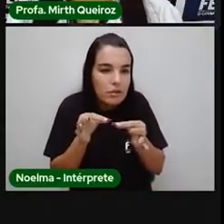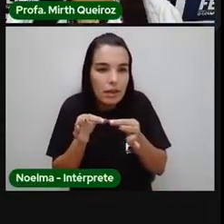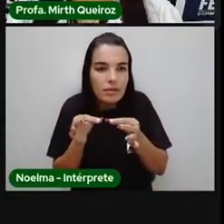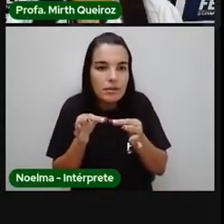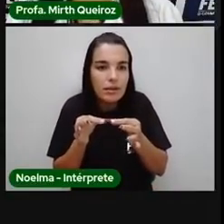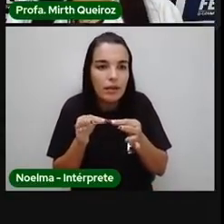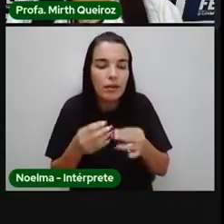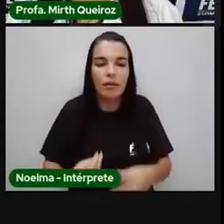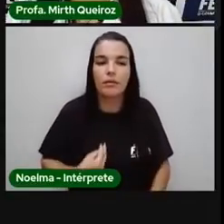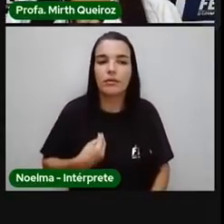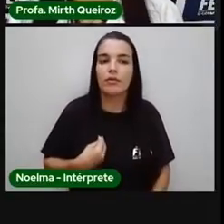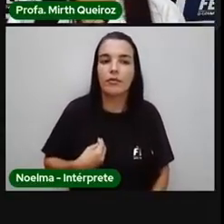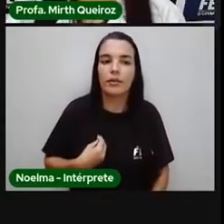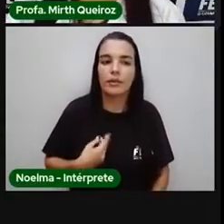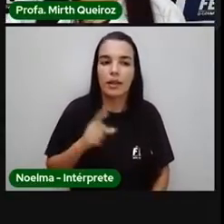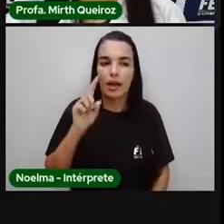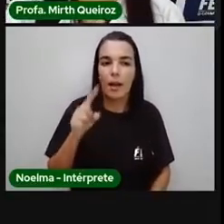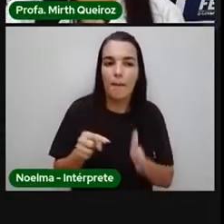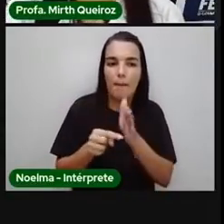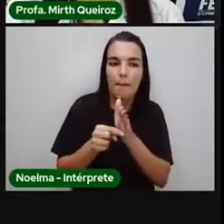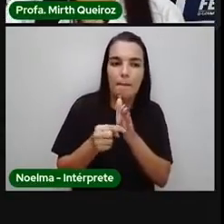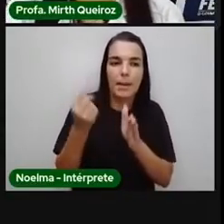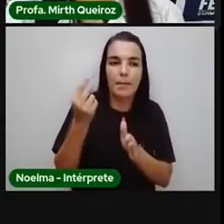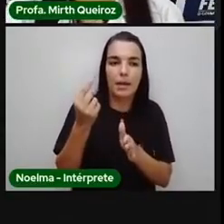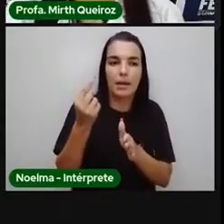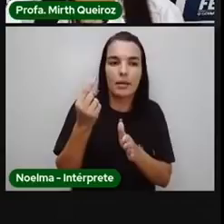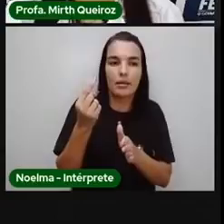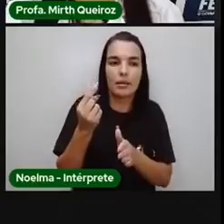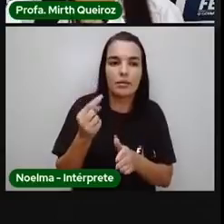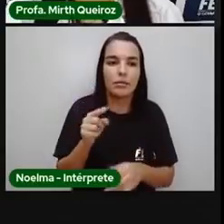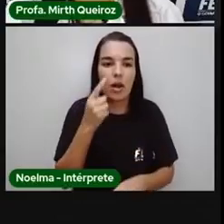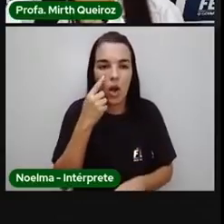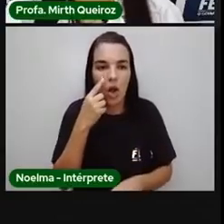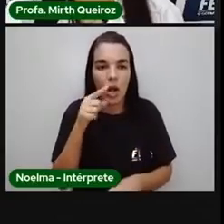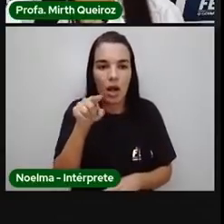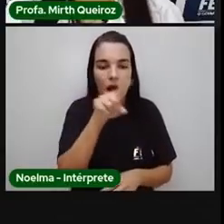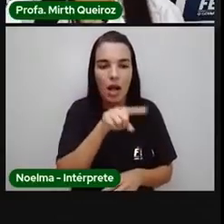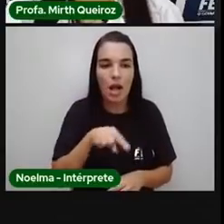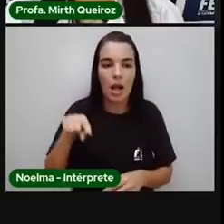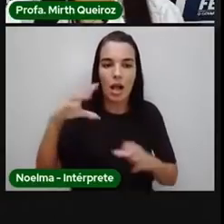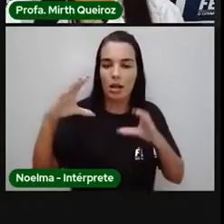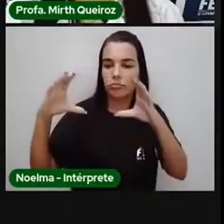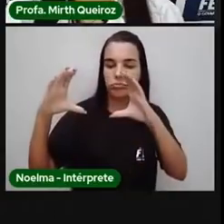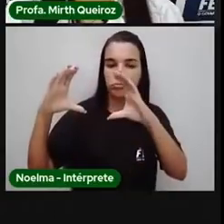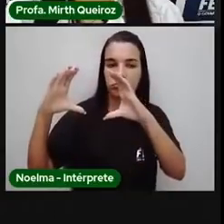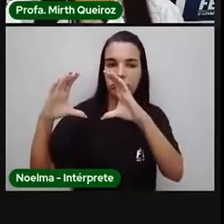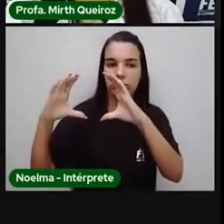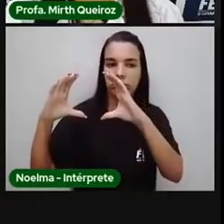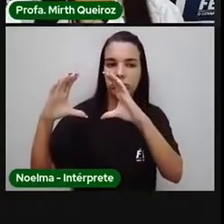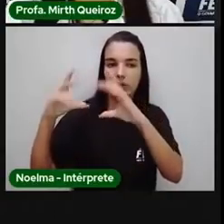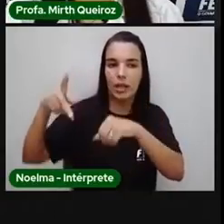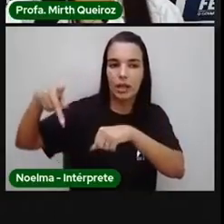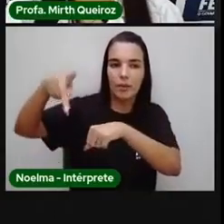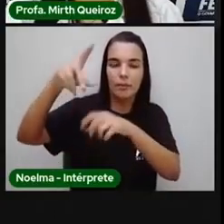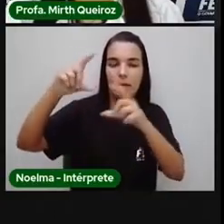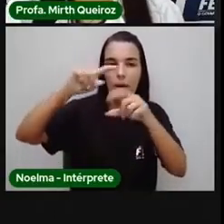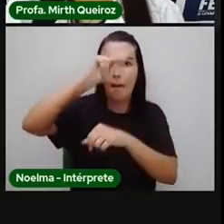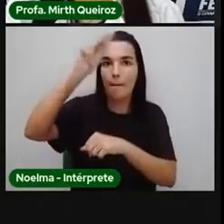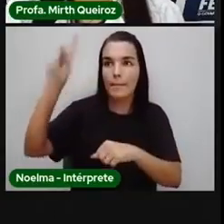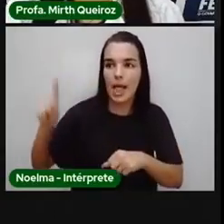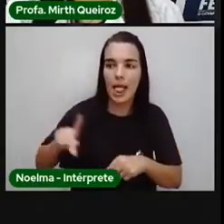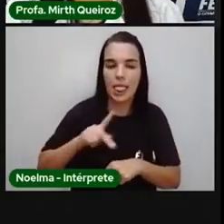seres vivos. Primeiro, vamos começar aqui de baixo, ó. Tem tipo um planetinho aqui, não é?